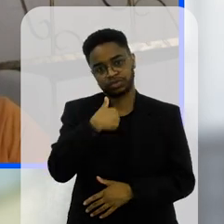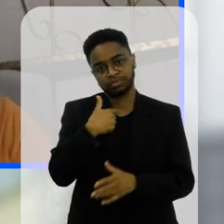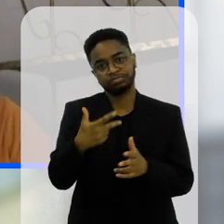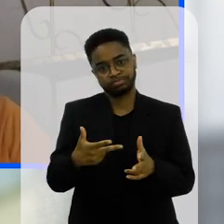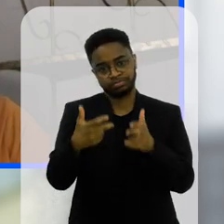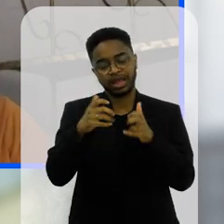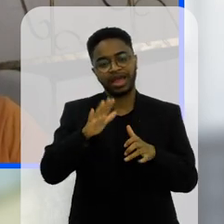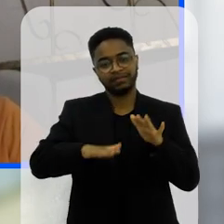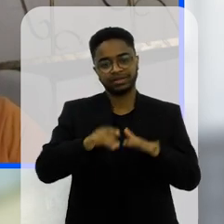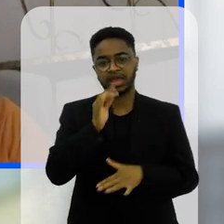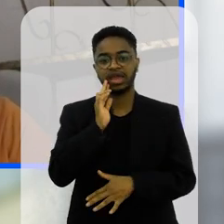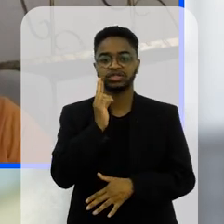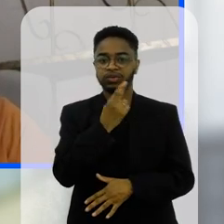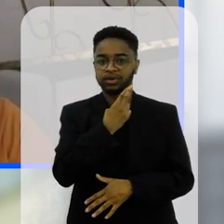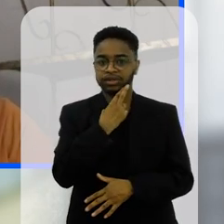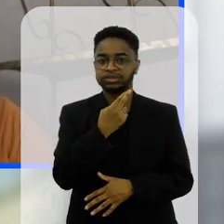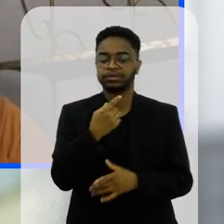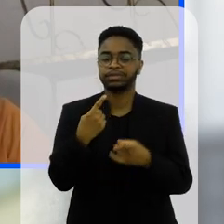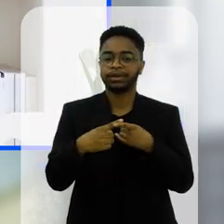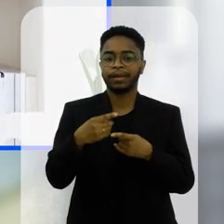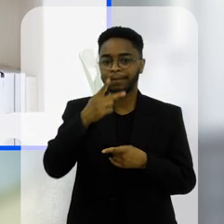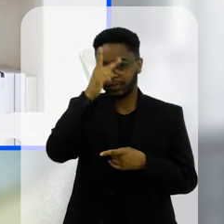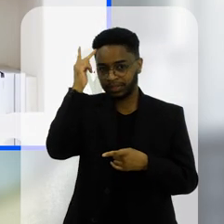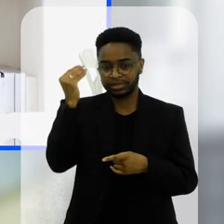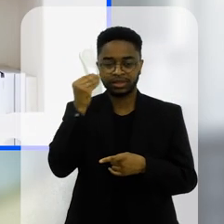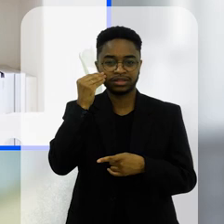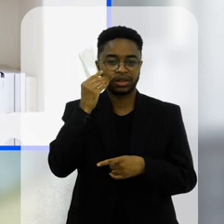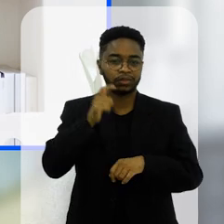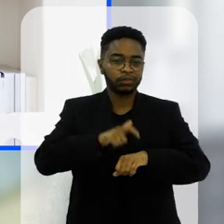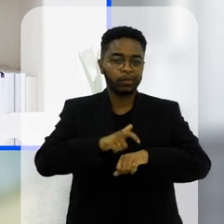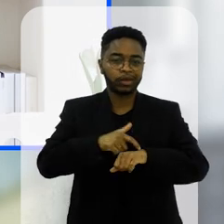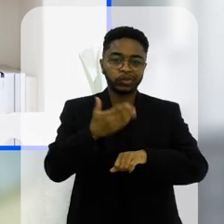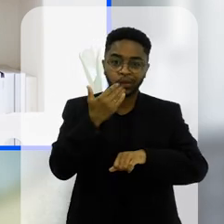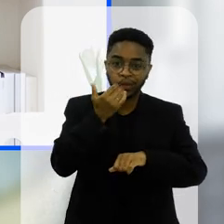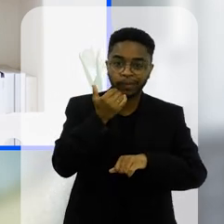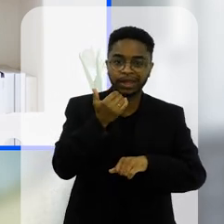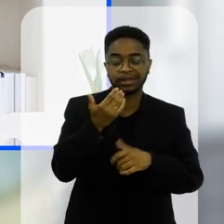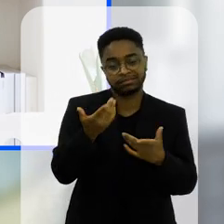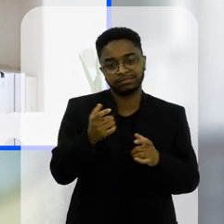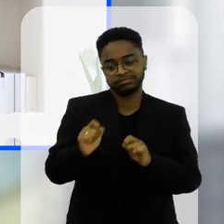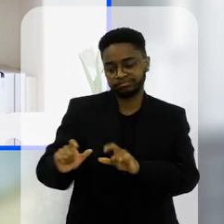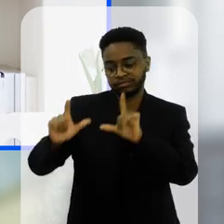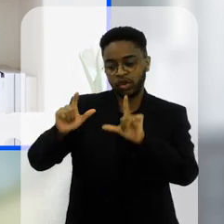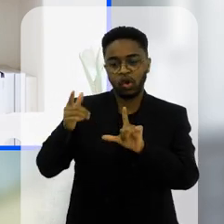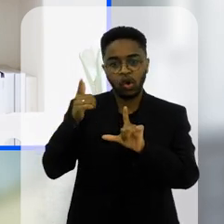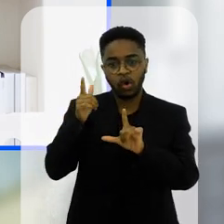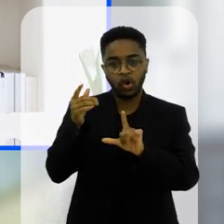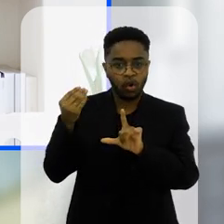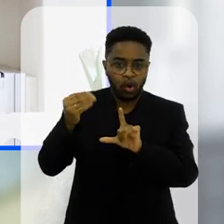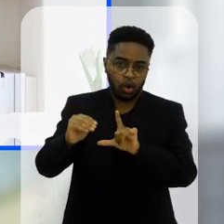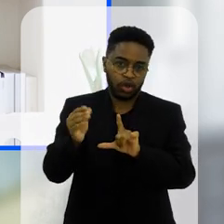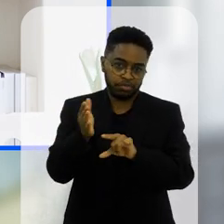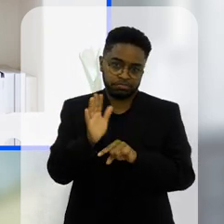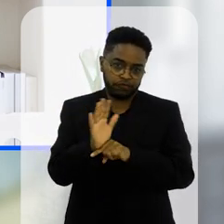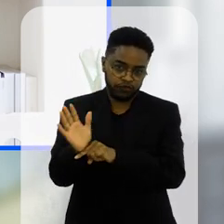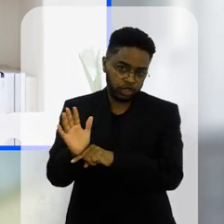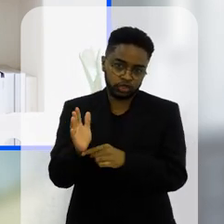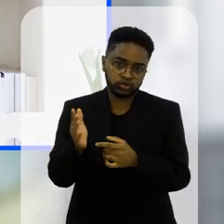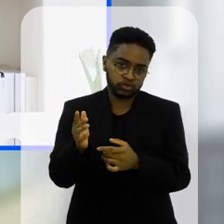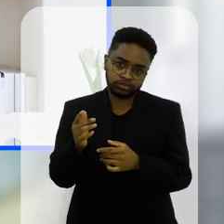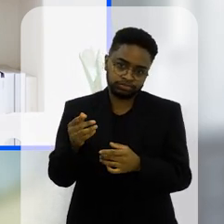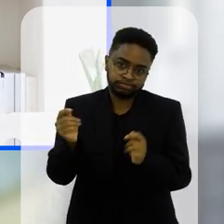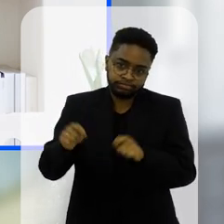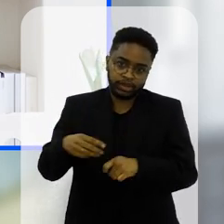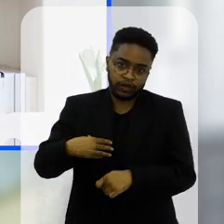difícil eu vejo aí às vezes em restaurante a pessoa quer tentar ali um tempinho só para conseguir comer e aí liga ali um desenho no celular para